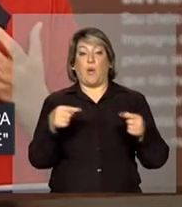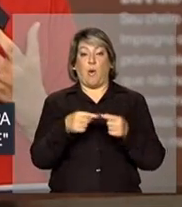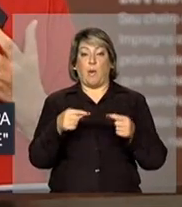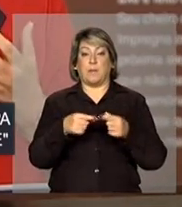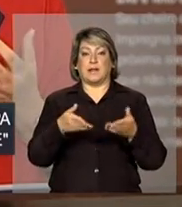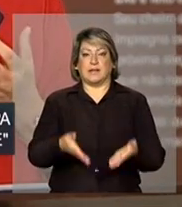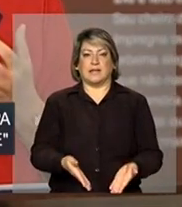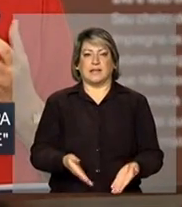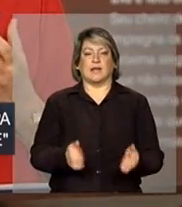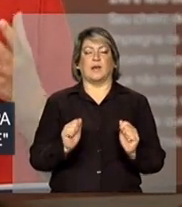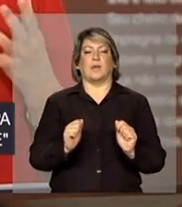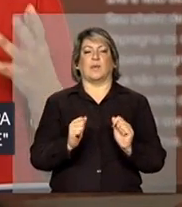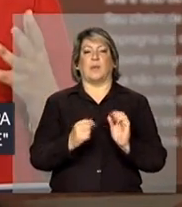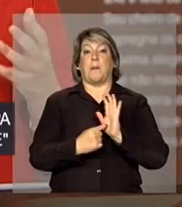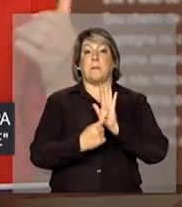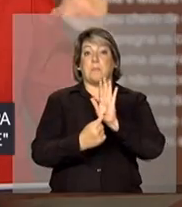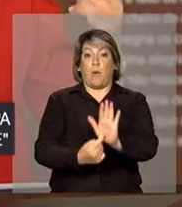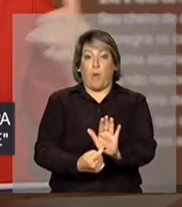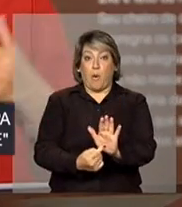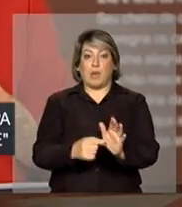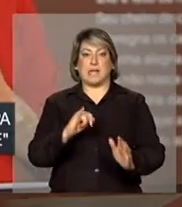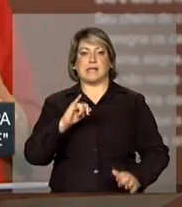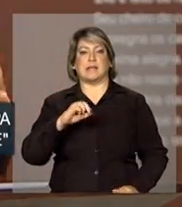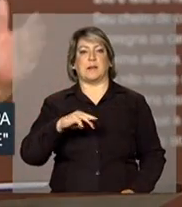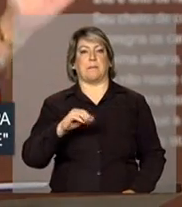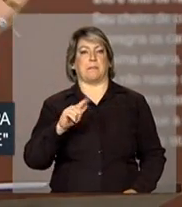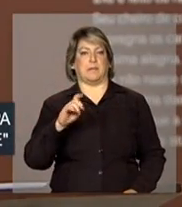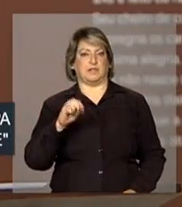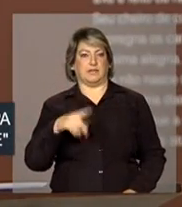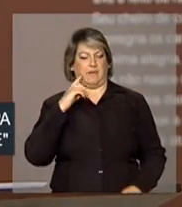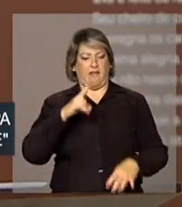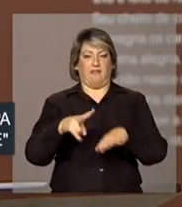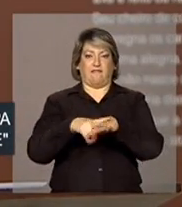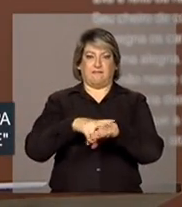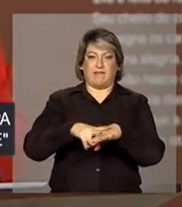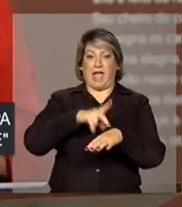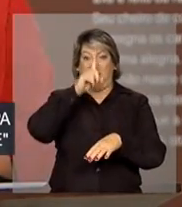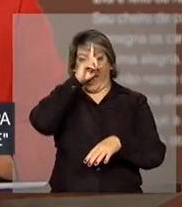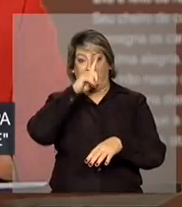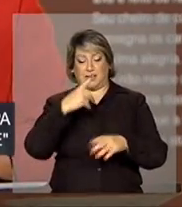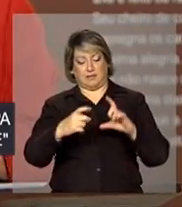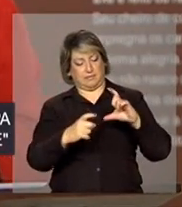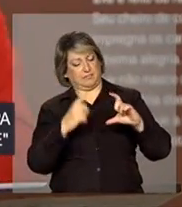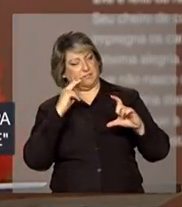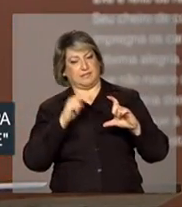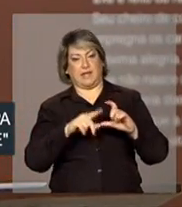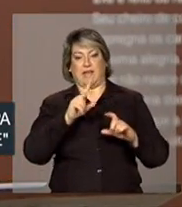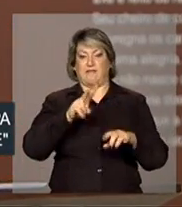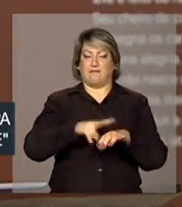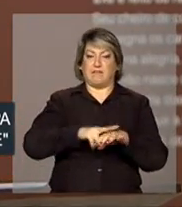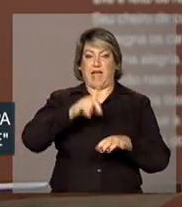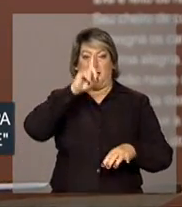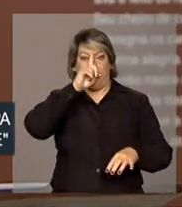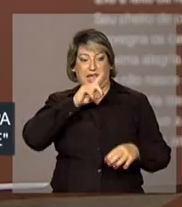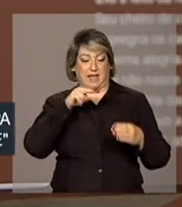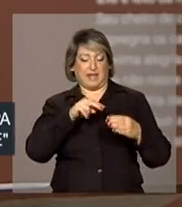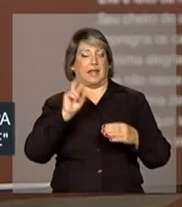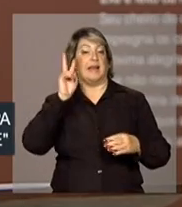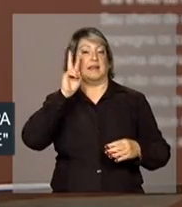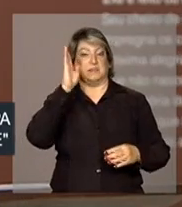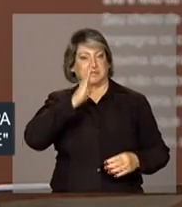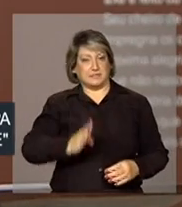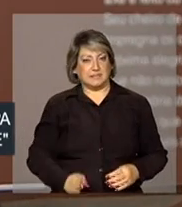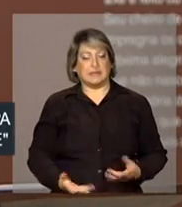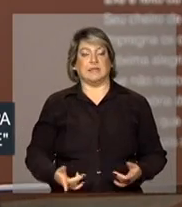a imagem, essa imagem lá verde-amarela da cachirola da cachirola, esse fato que nós